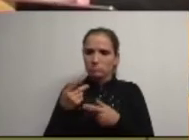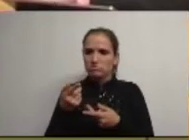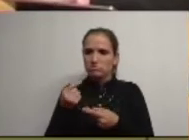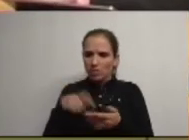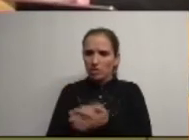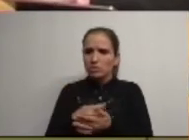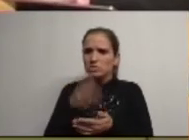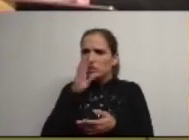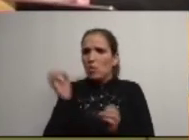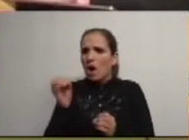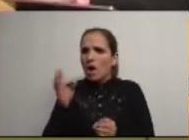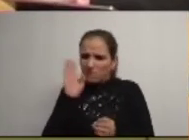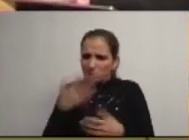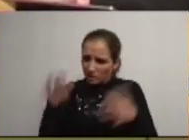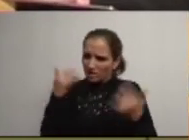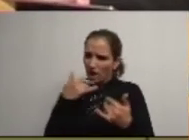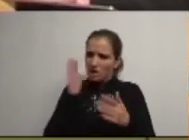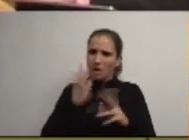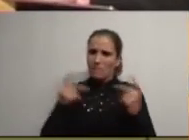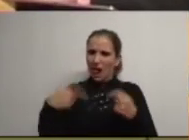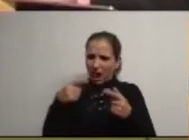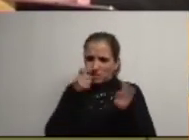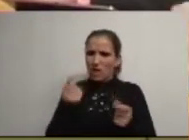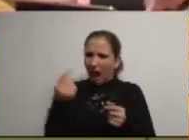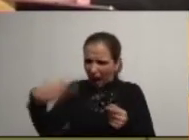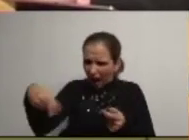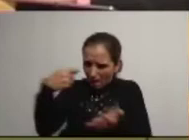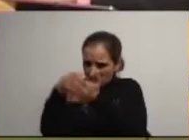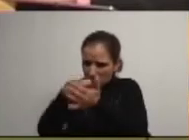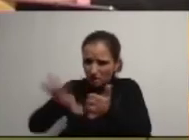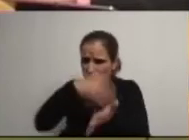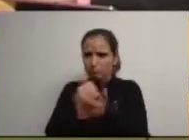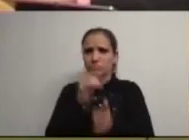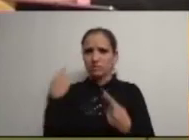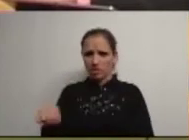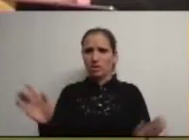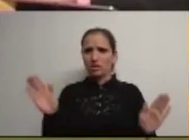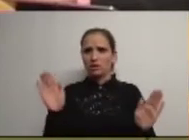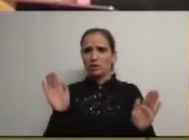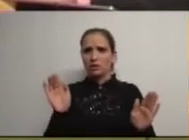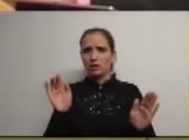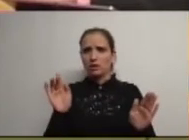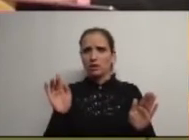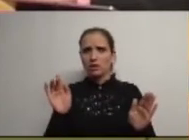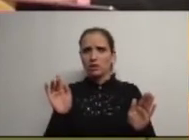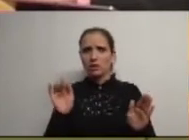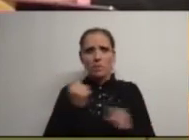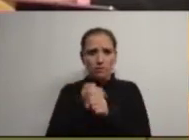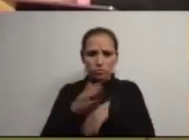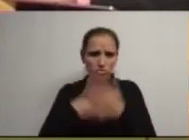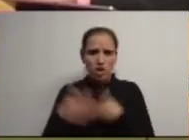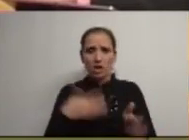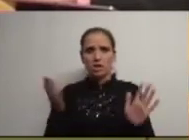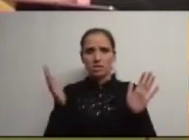se não tiver felizmente a Câmara de Águeda com a gestão que tem tem dinheiro para o pagar integralmente tem dinheiro para o pagar e para o pôr a funcionar